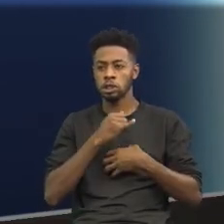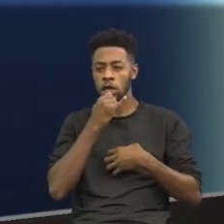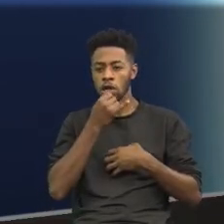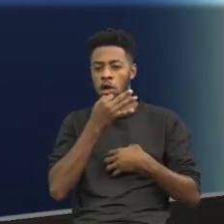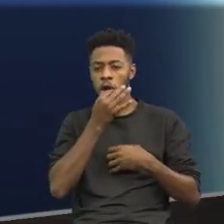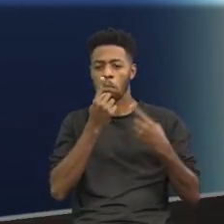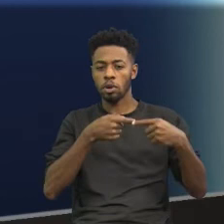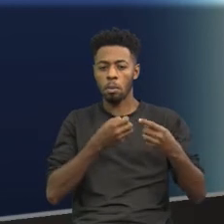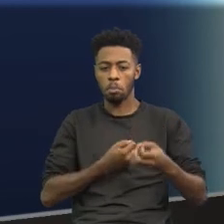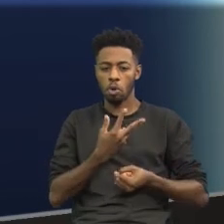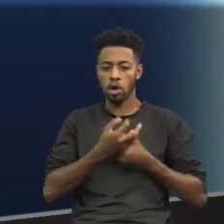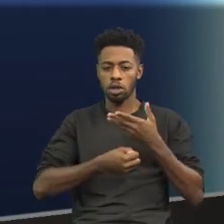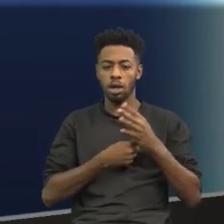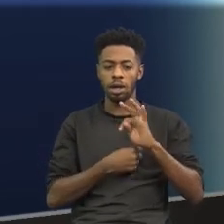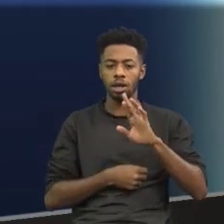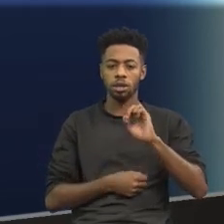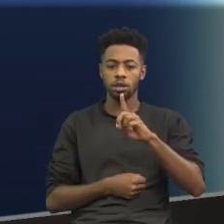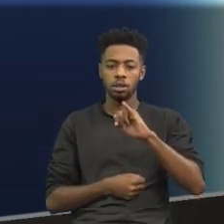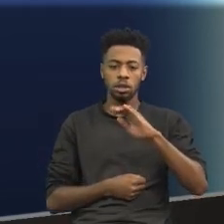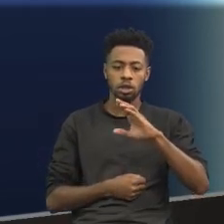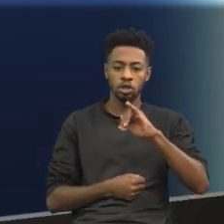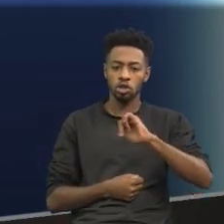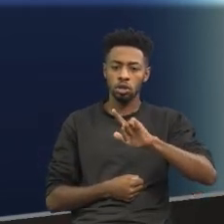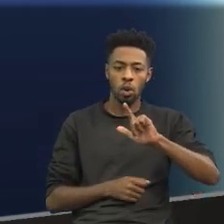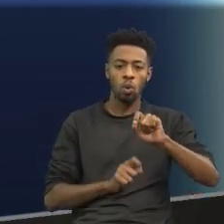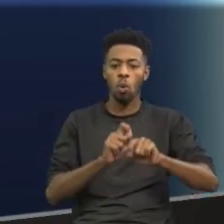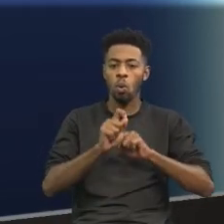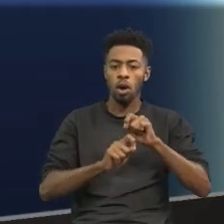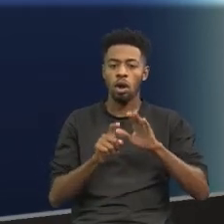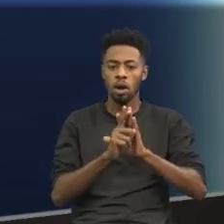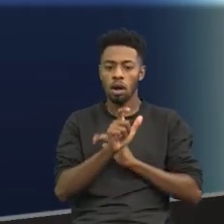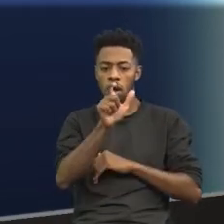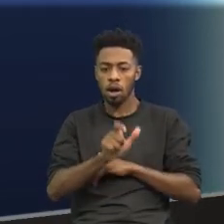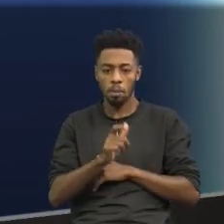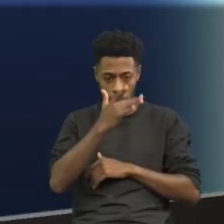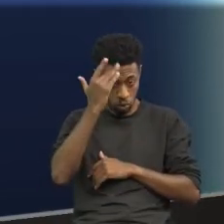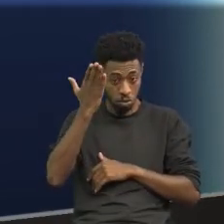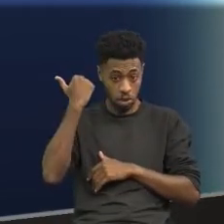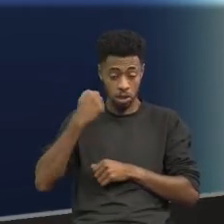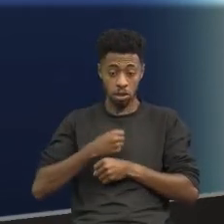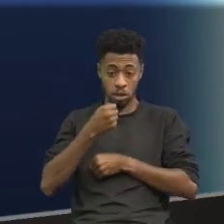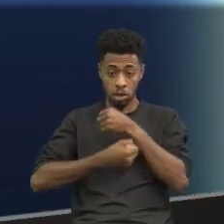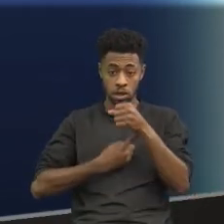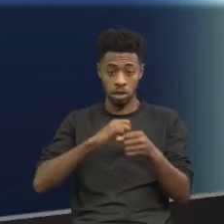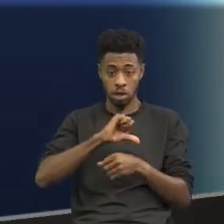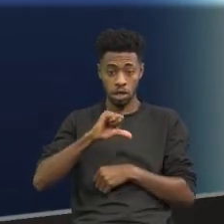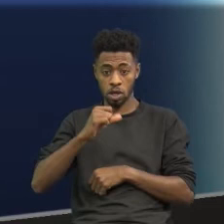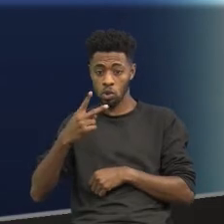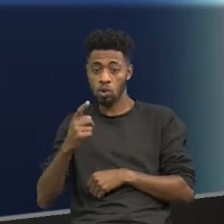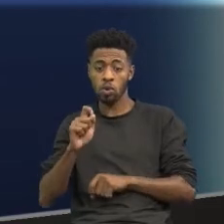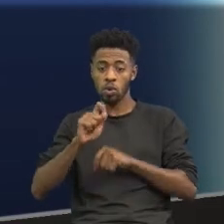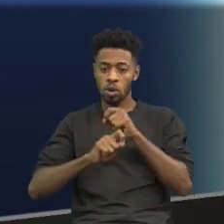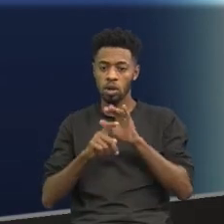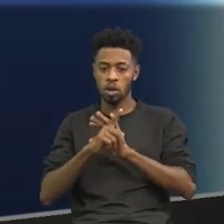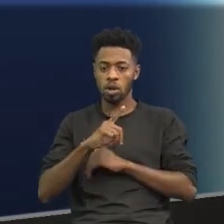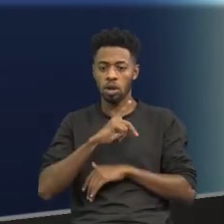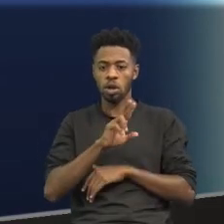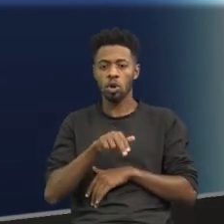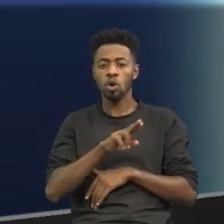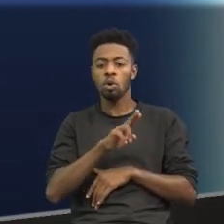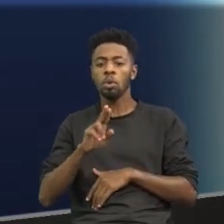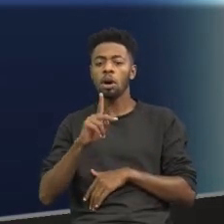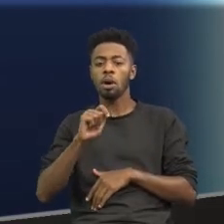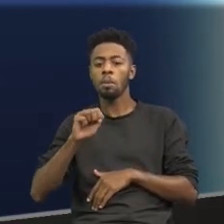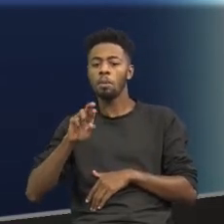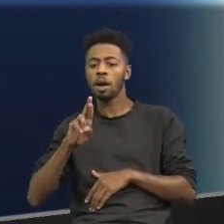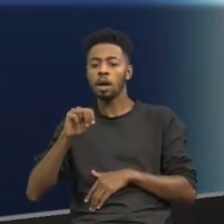à poesia tradicional. Qual é a poesia tradicional a qual os modernistas de 1922 se opunham diretamente? A poesia parnasiana. Você